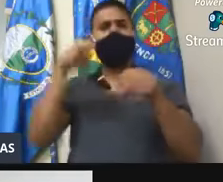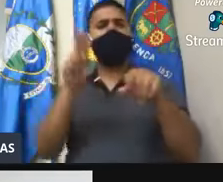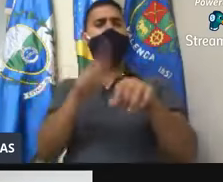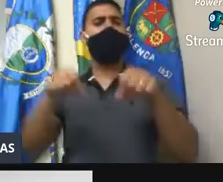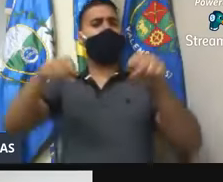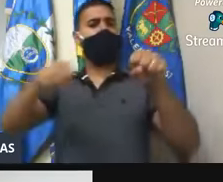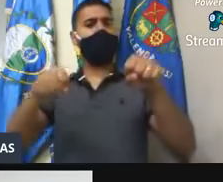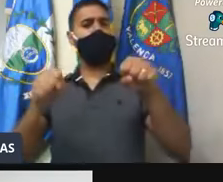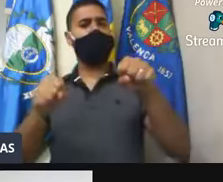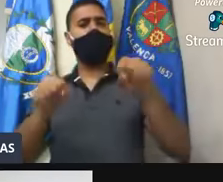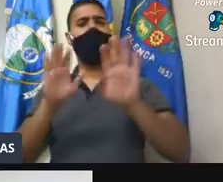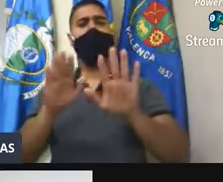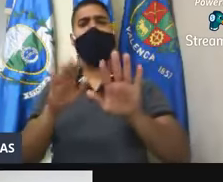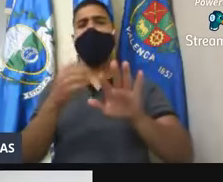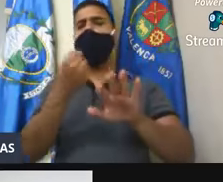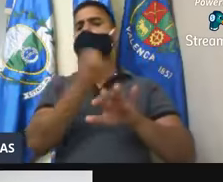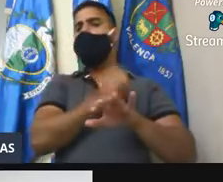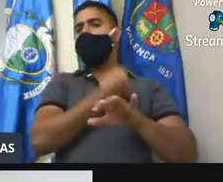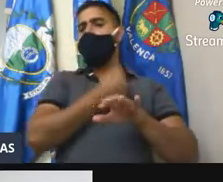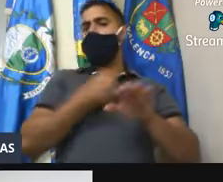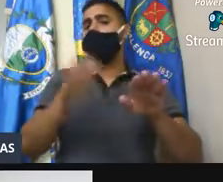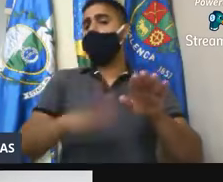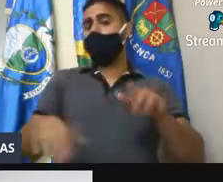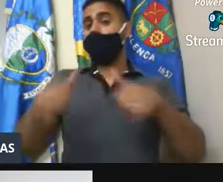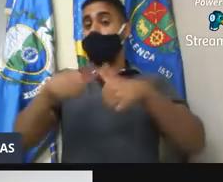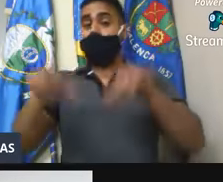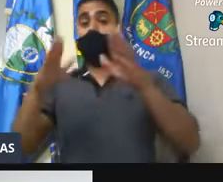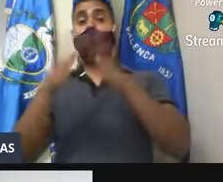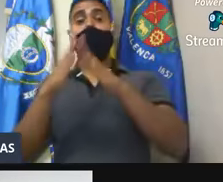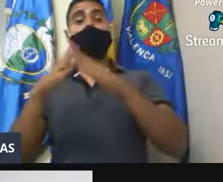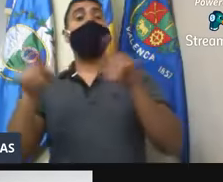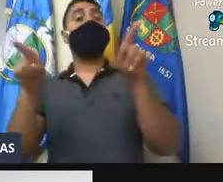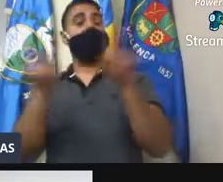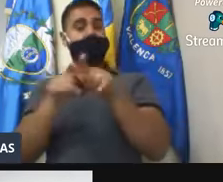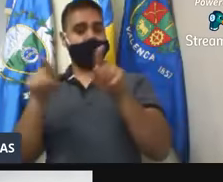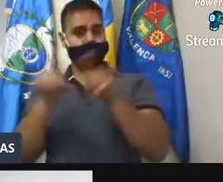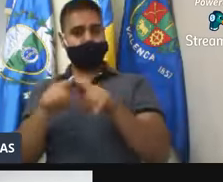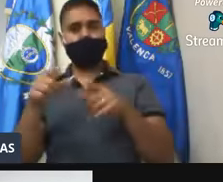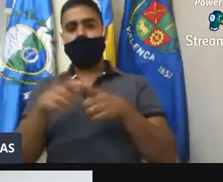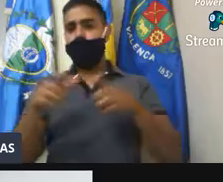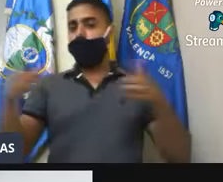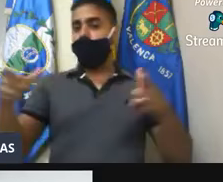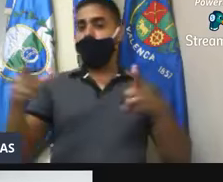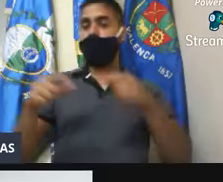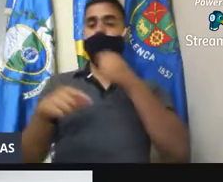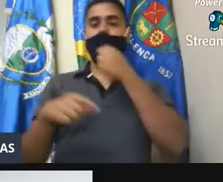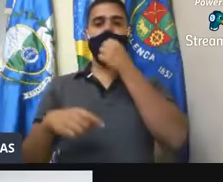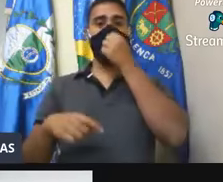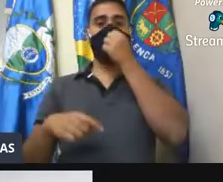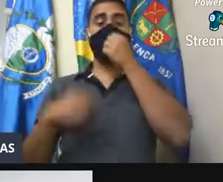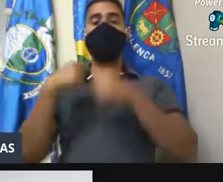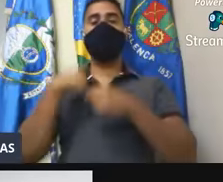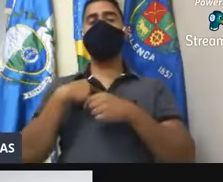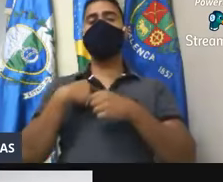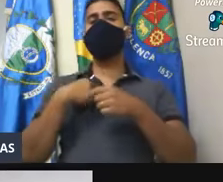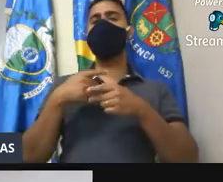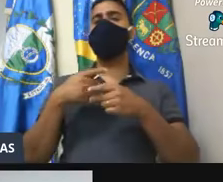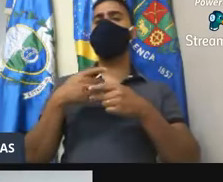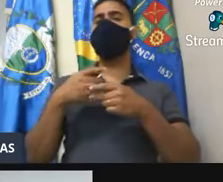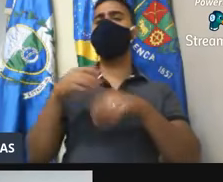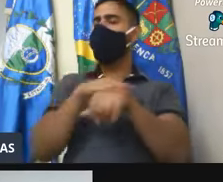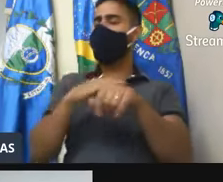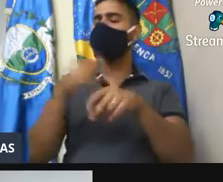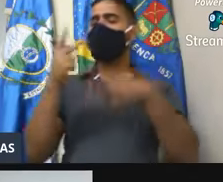Porém, o número de crianças em casa também aumentou muito. Portanto, isso é uma... Eu digo que eu comecei a levantar essa bandeira